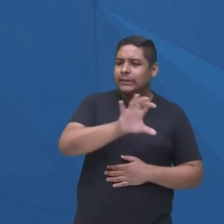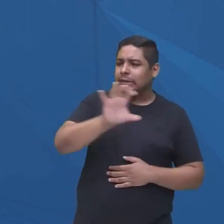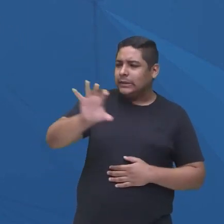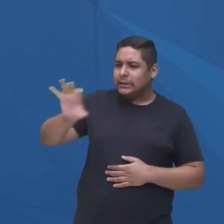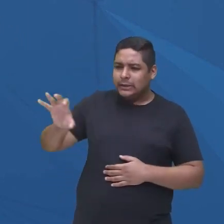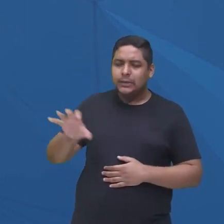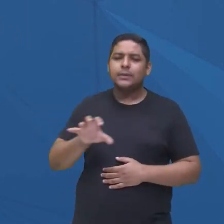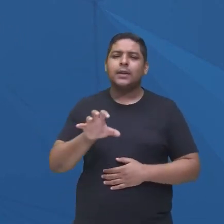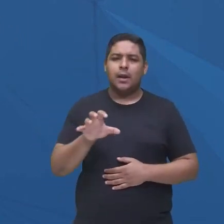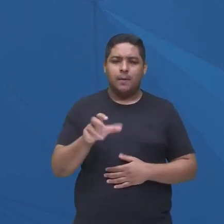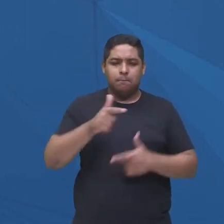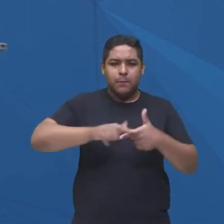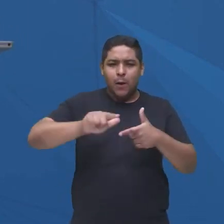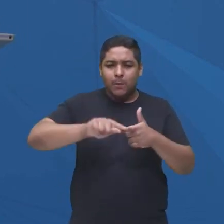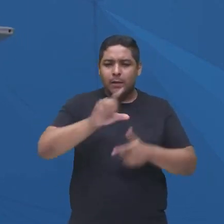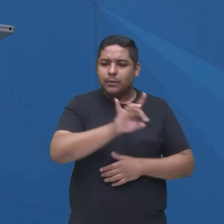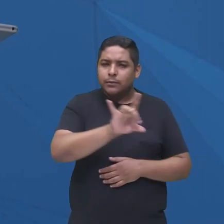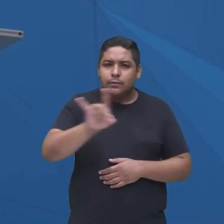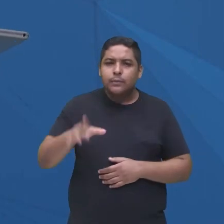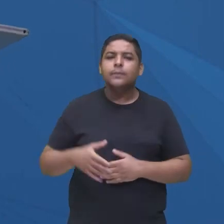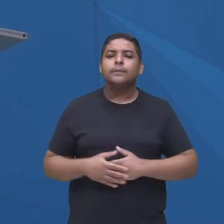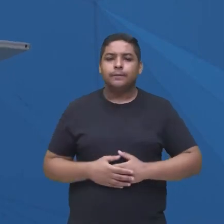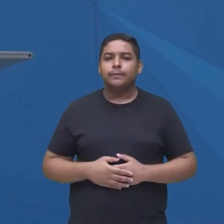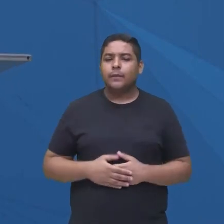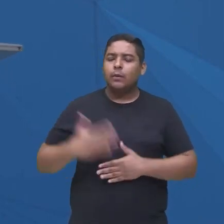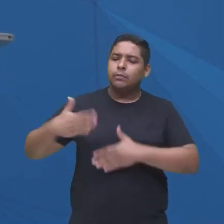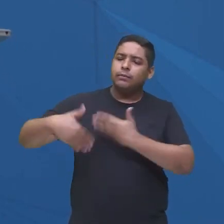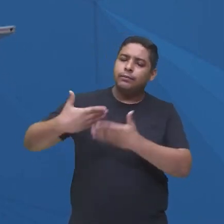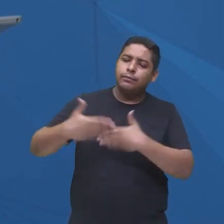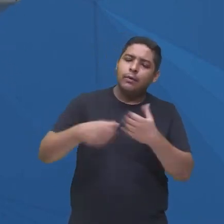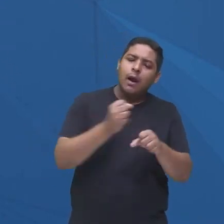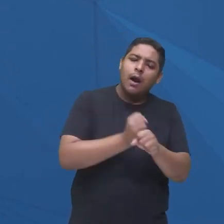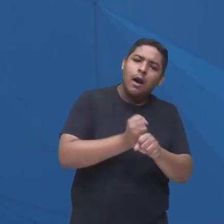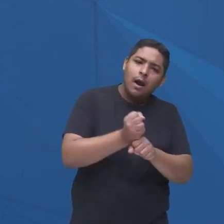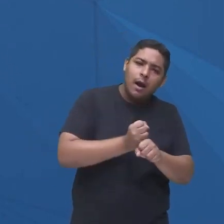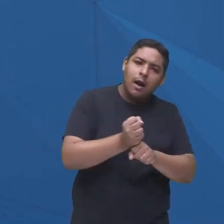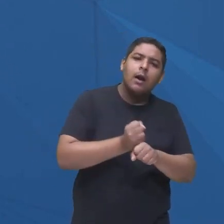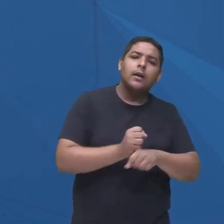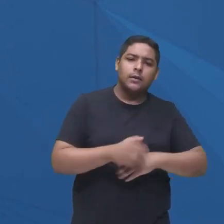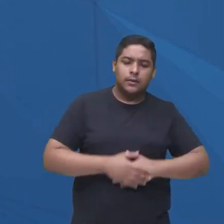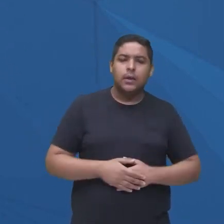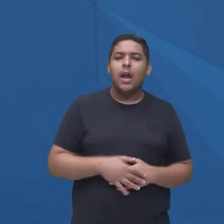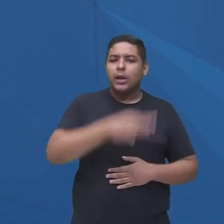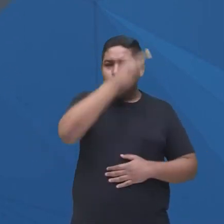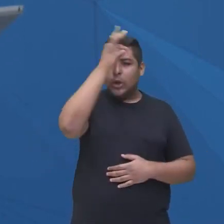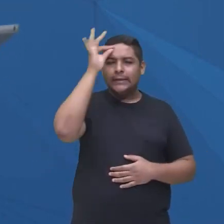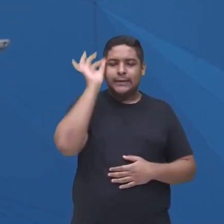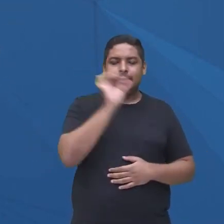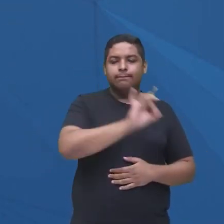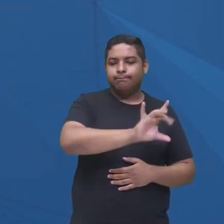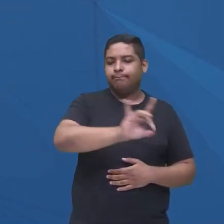aconteceram, e o desfecho dele no final, ao longo dos anos, né, reconhecendo ali a sua inocência